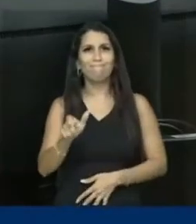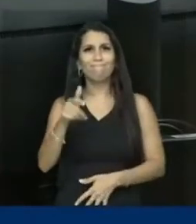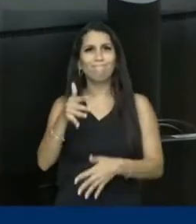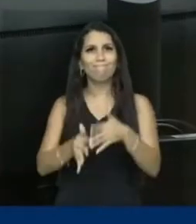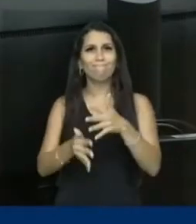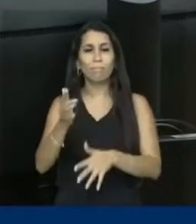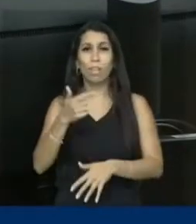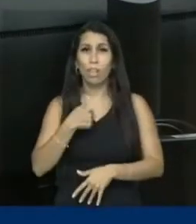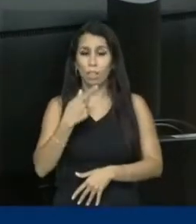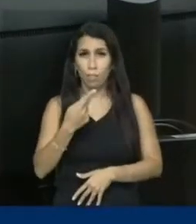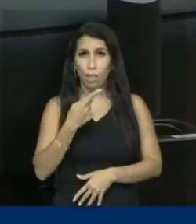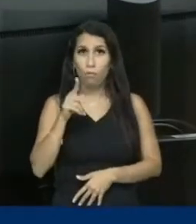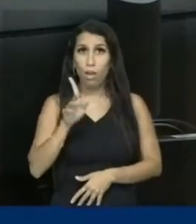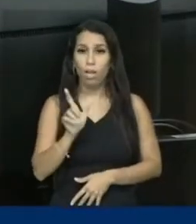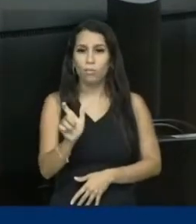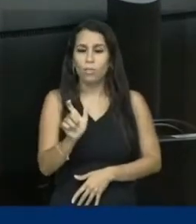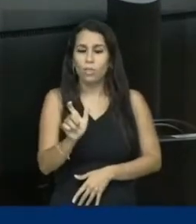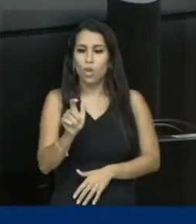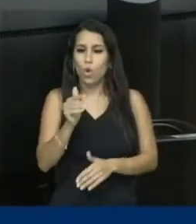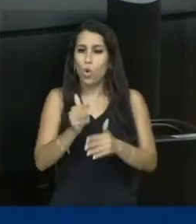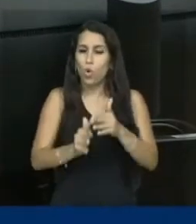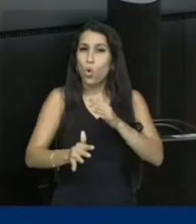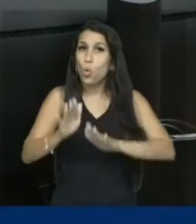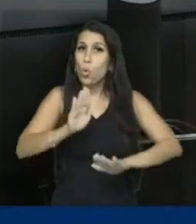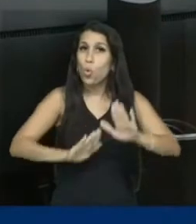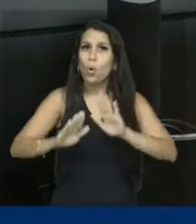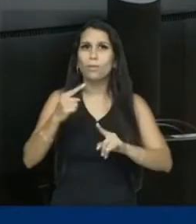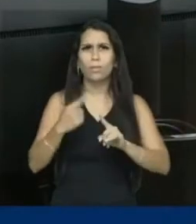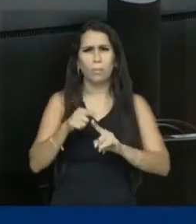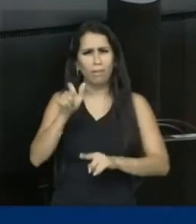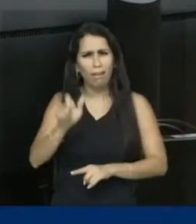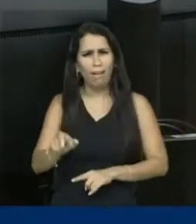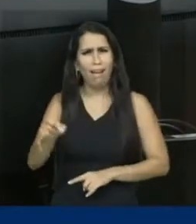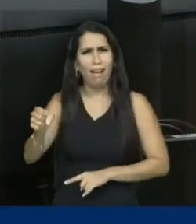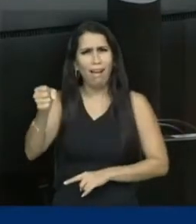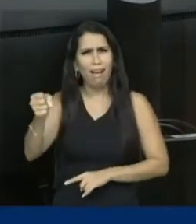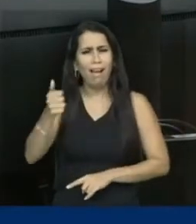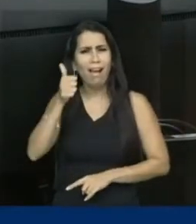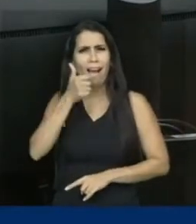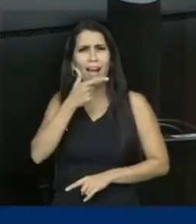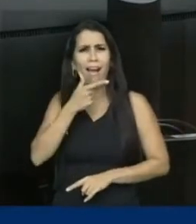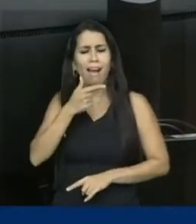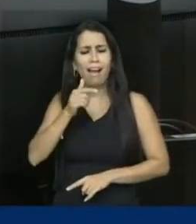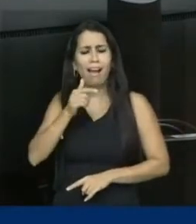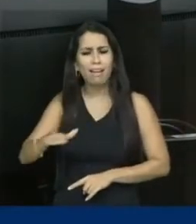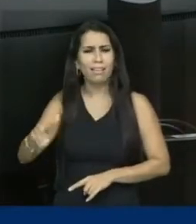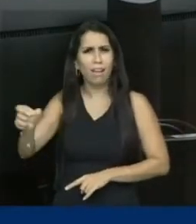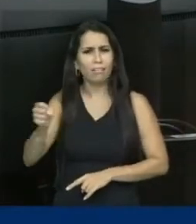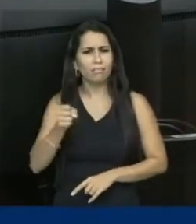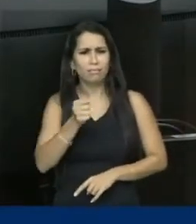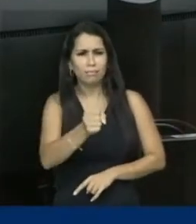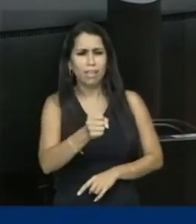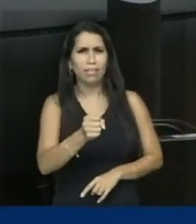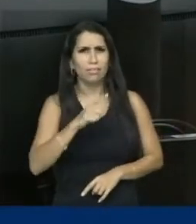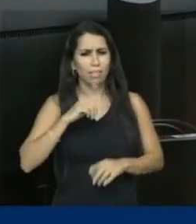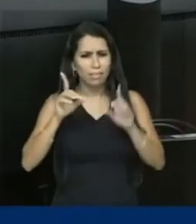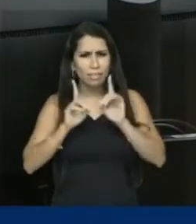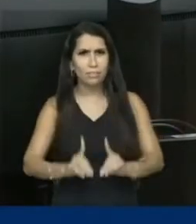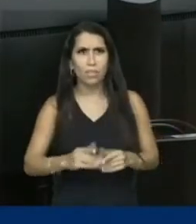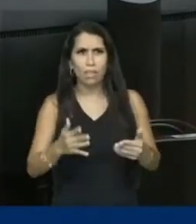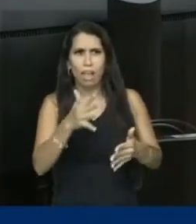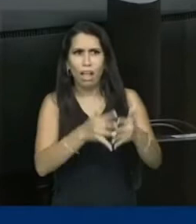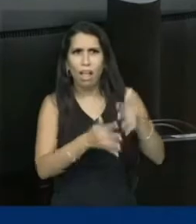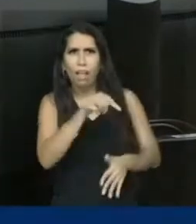eu falo com muito cuidado, ela atrapalhava o aprendizado dos outros, porque a professora não tinha equipe, não tinha